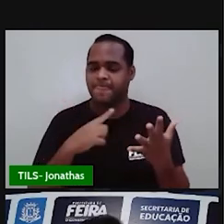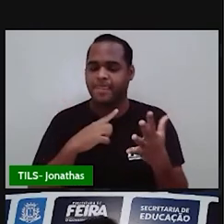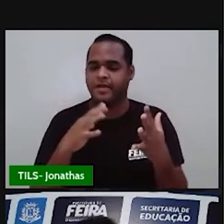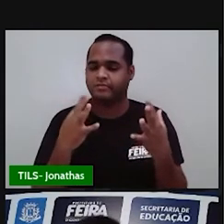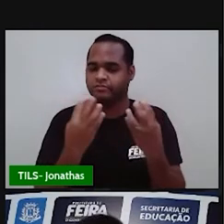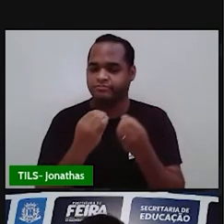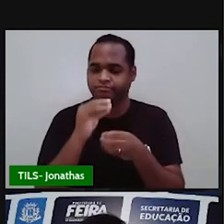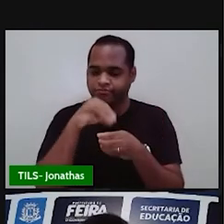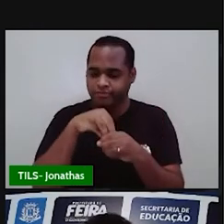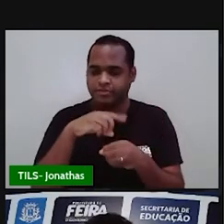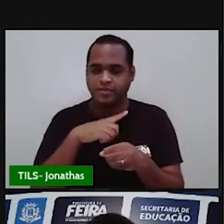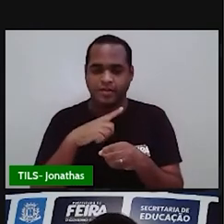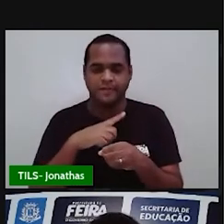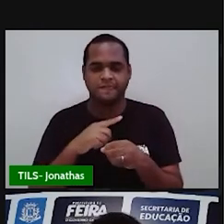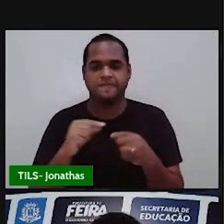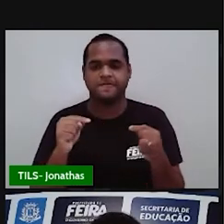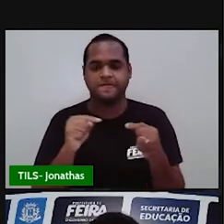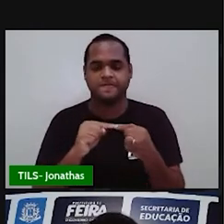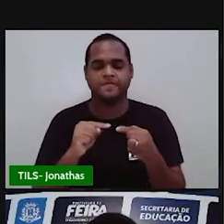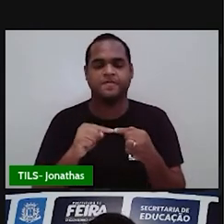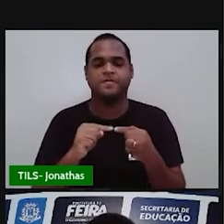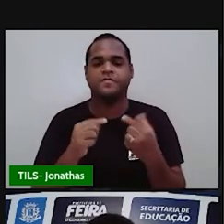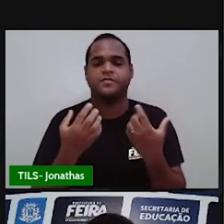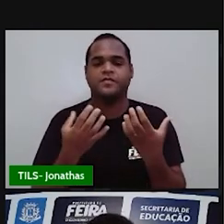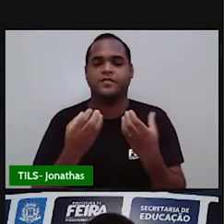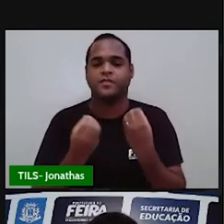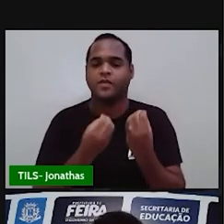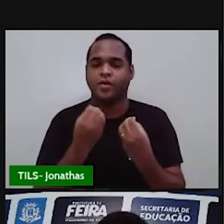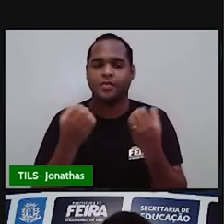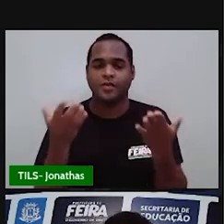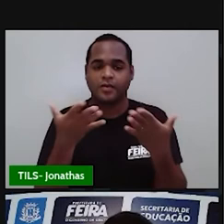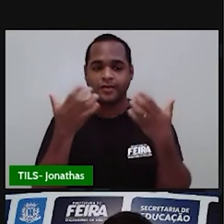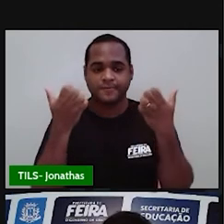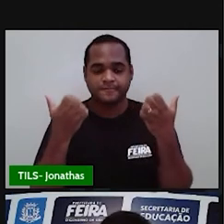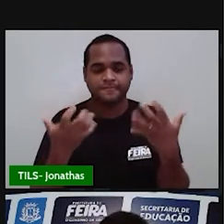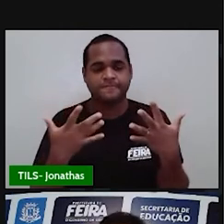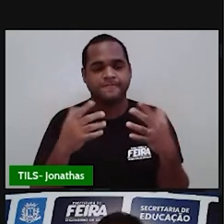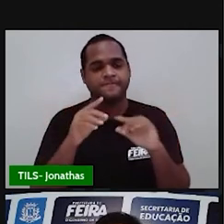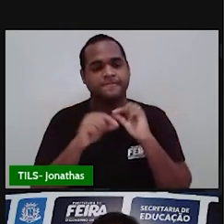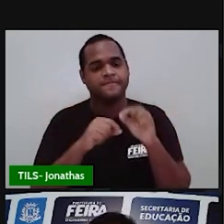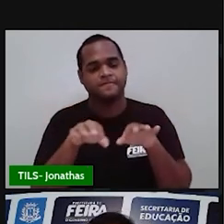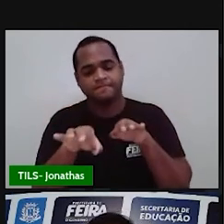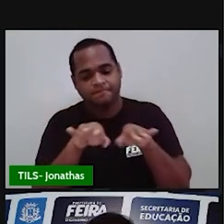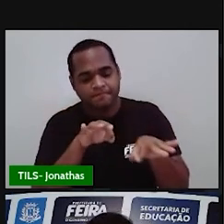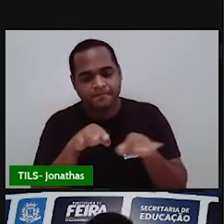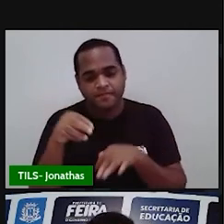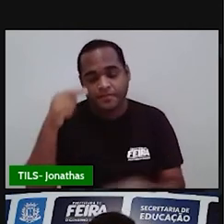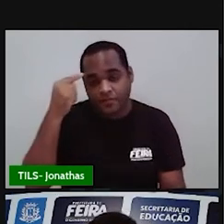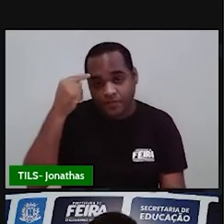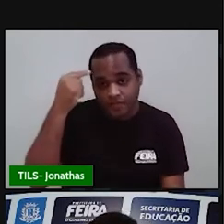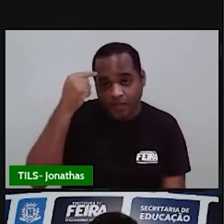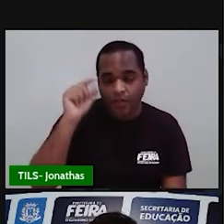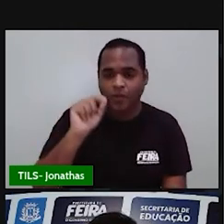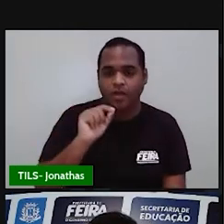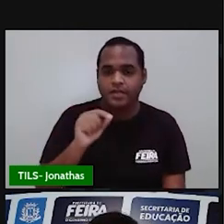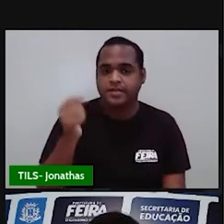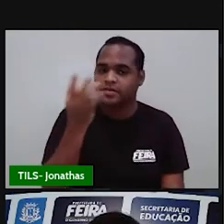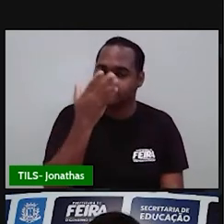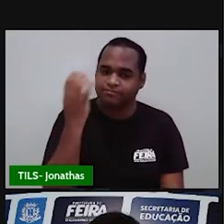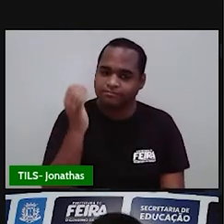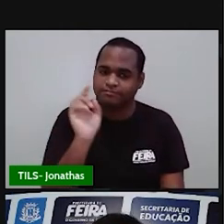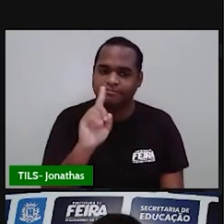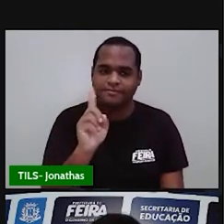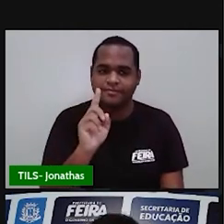disso, tá? Vamos aqui só agora organizar as ideias para a gente não esquecer mais.